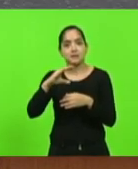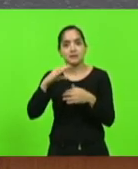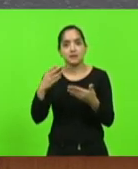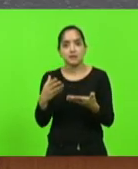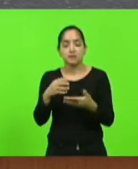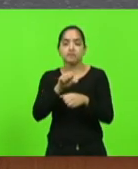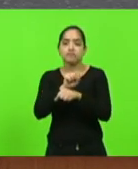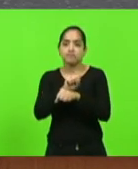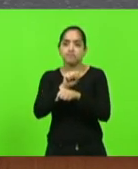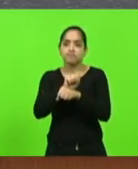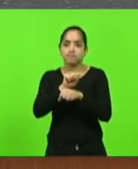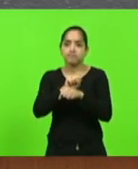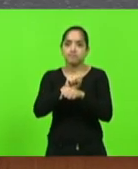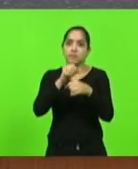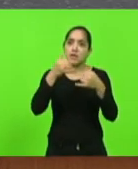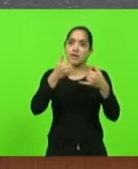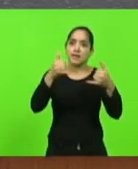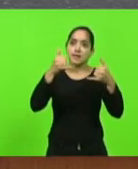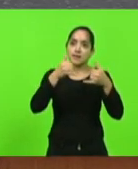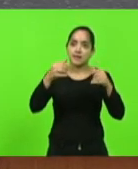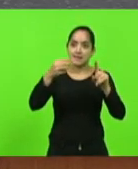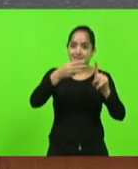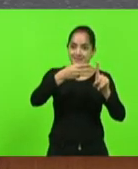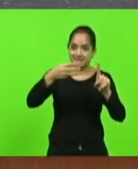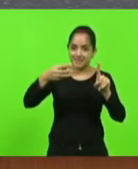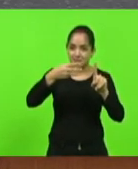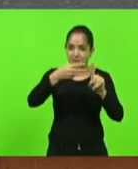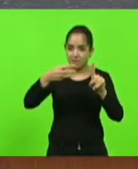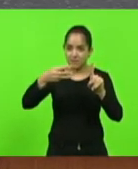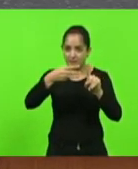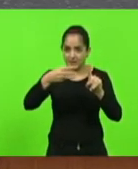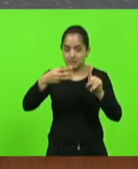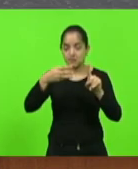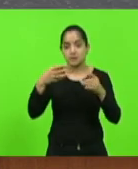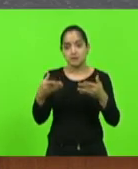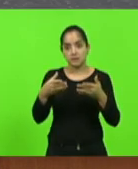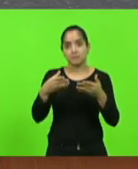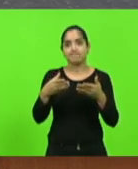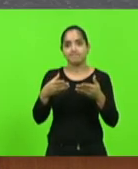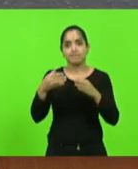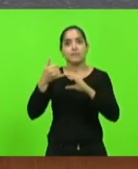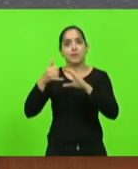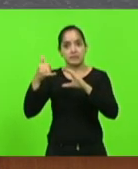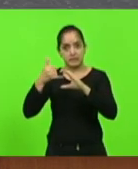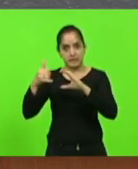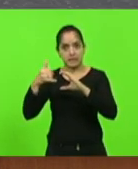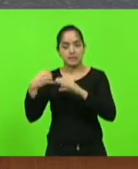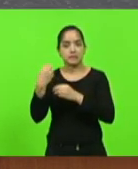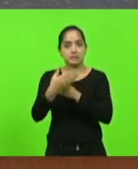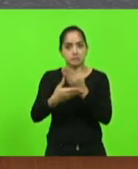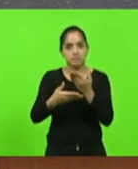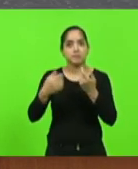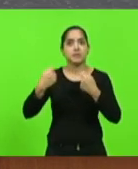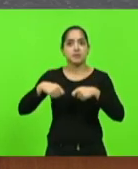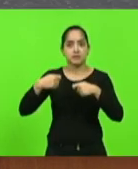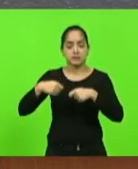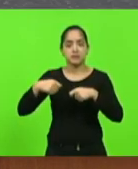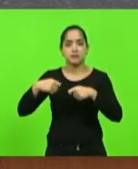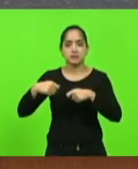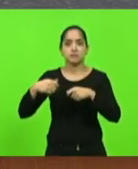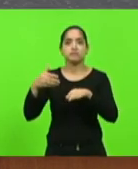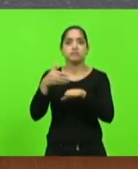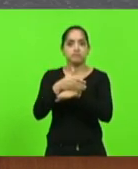a energia trifásica e a Celeste que tem que oferecer esse programa com a participação